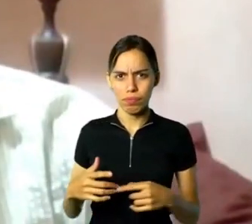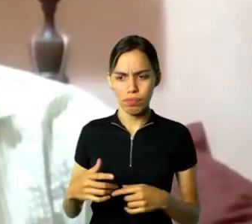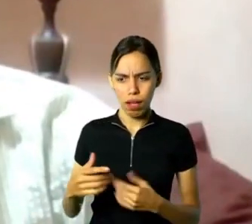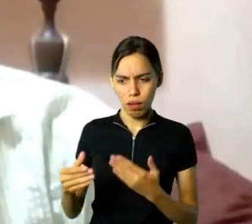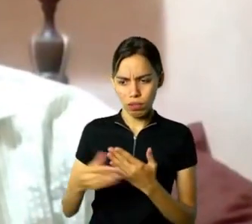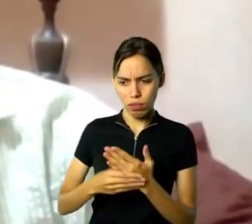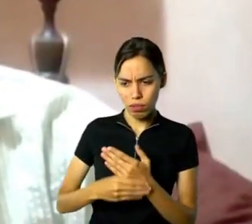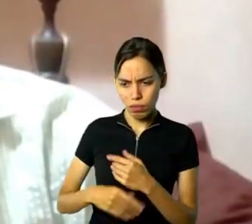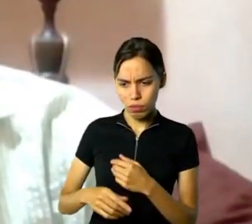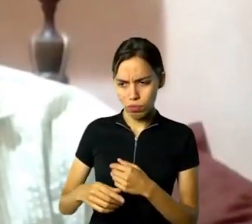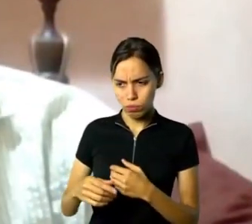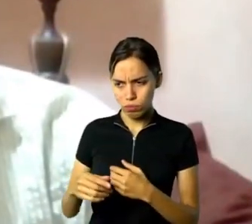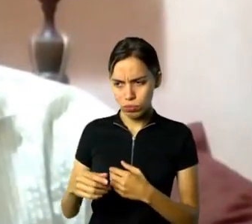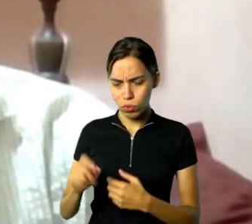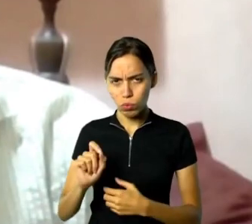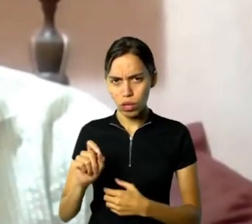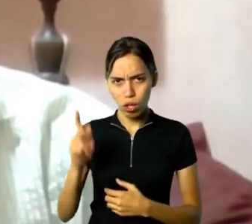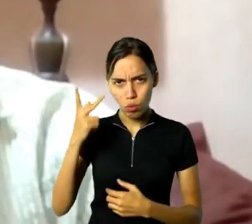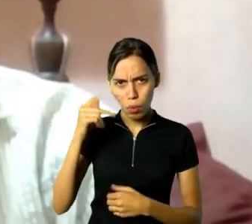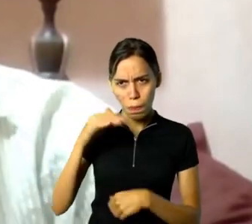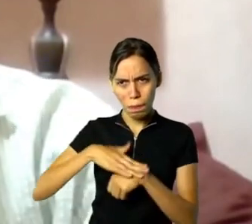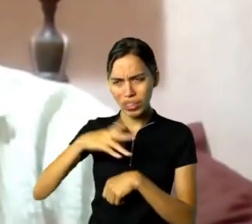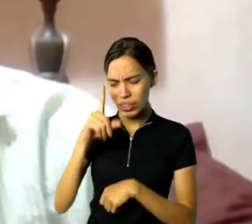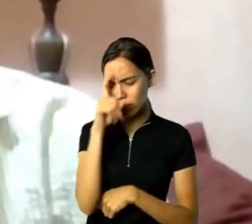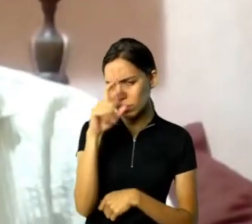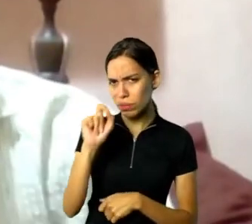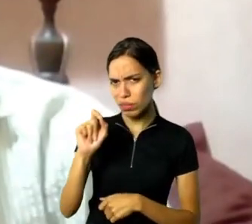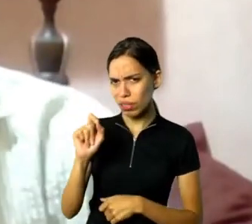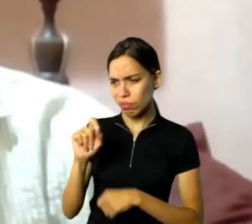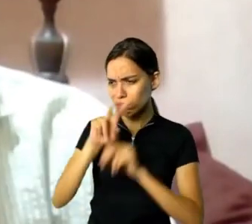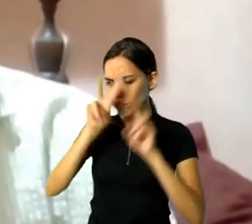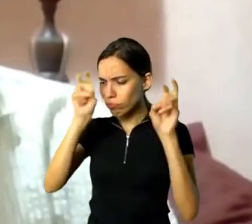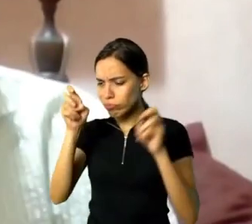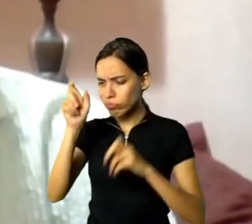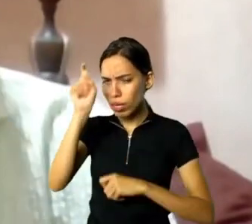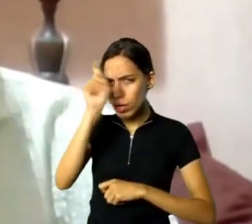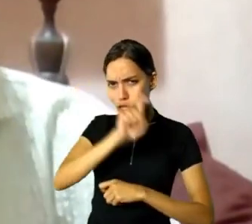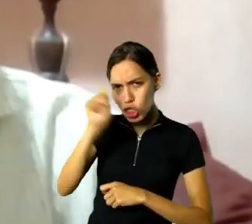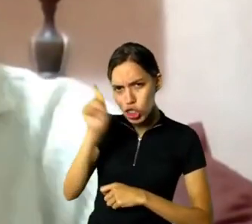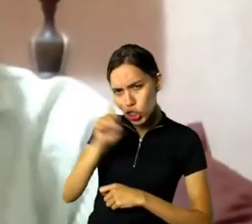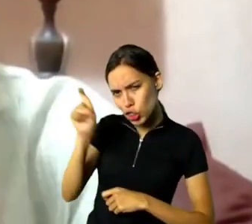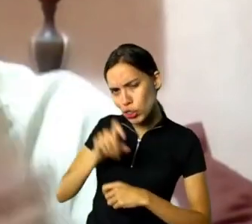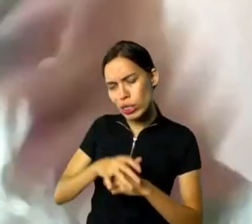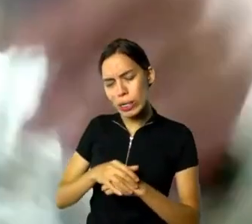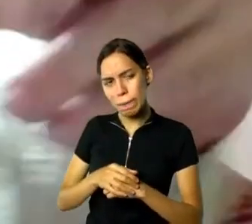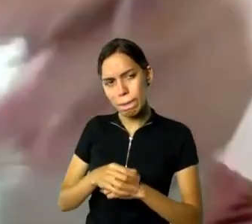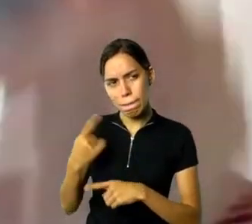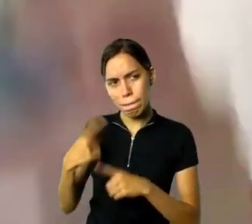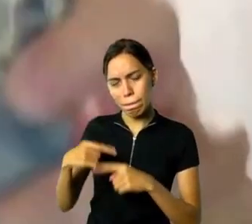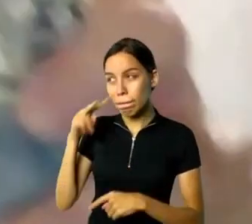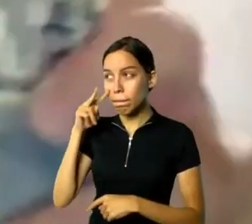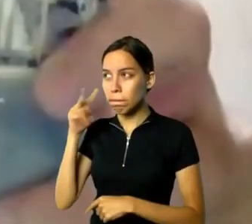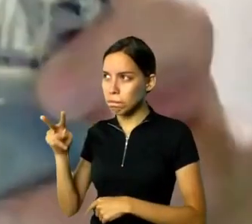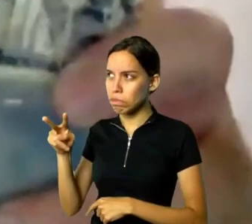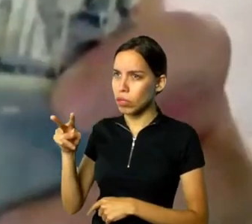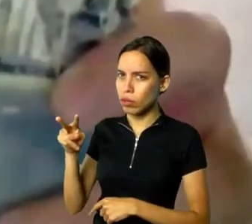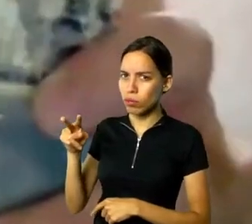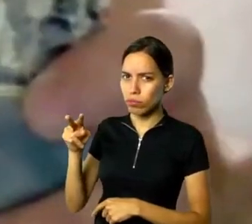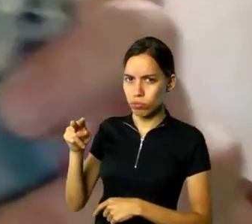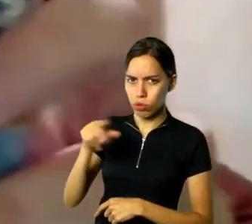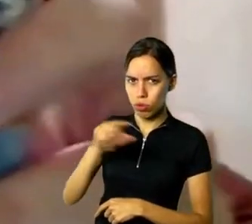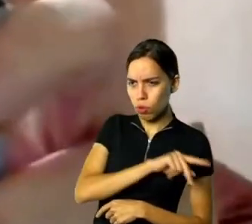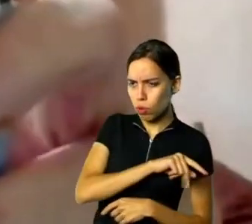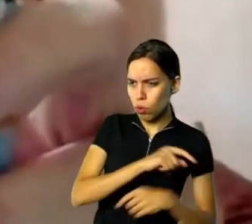eu escrevi foi a parte dos pichadores. É um dos eixos do livro, que eu olho o viaduto como uma agenda de